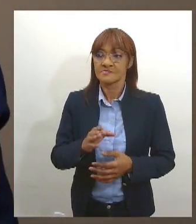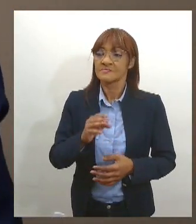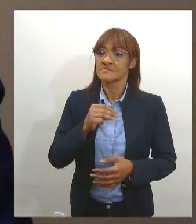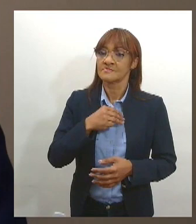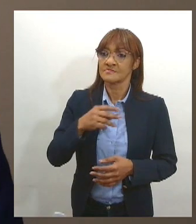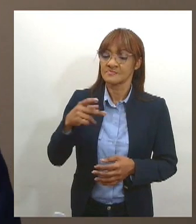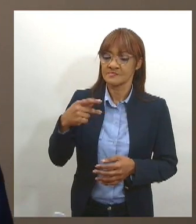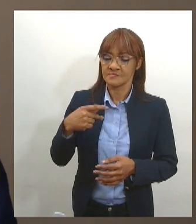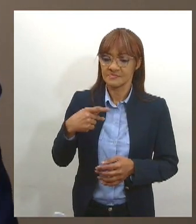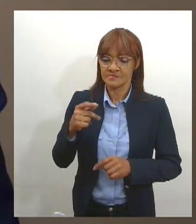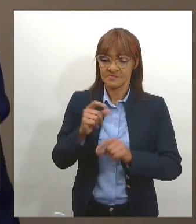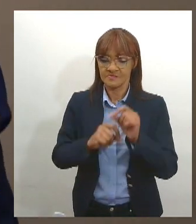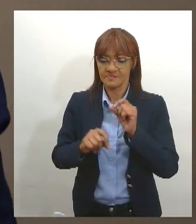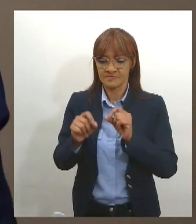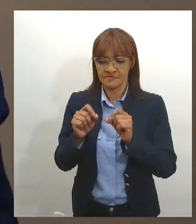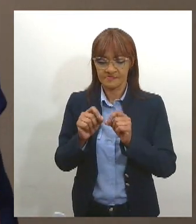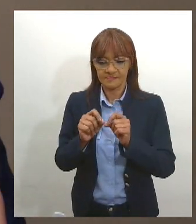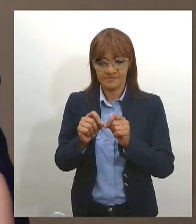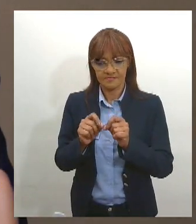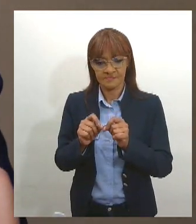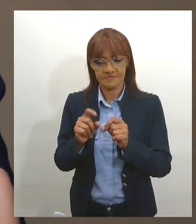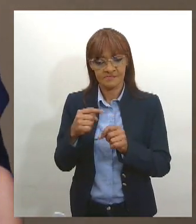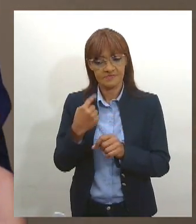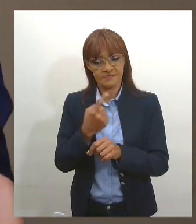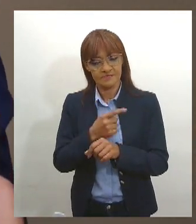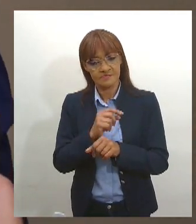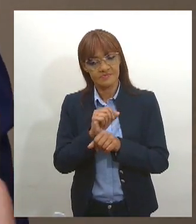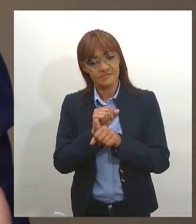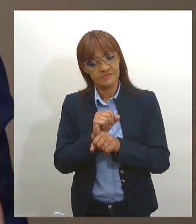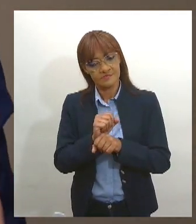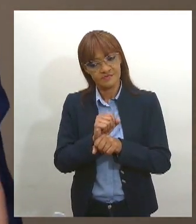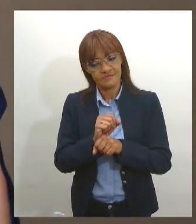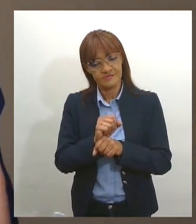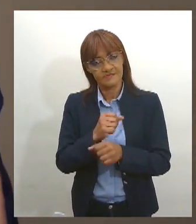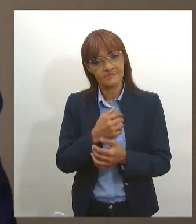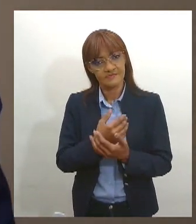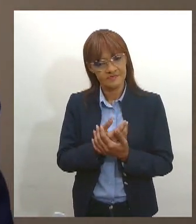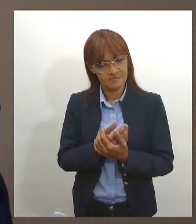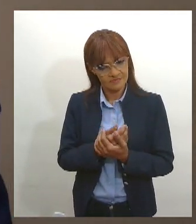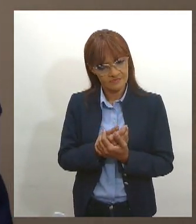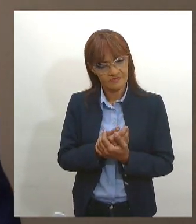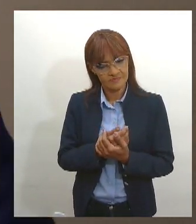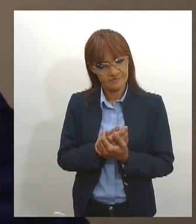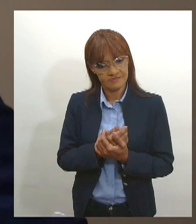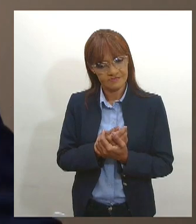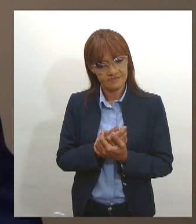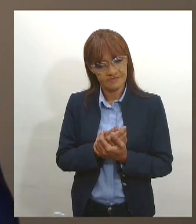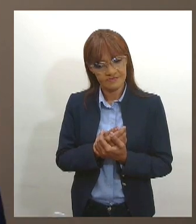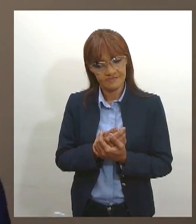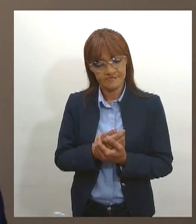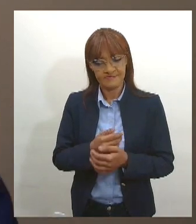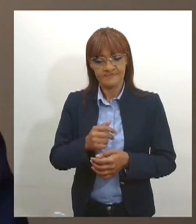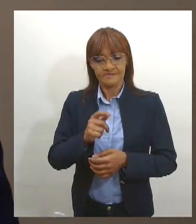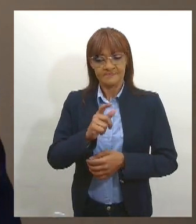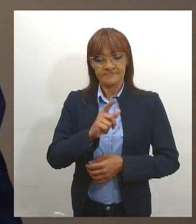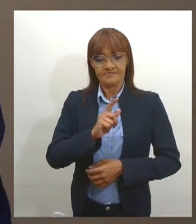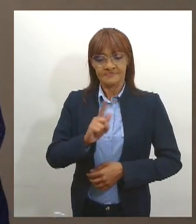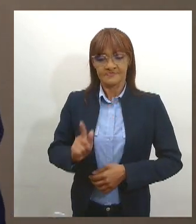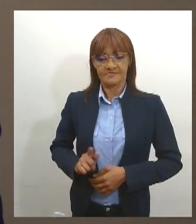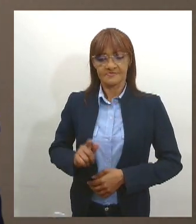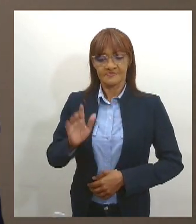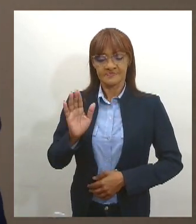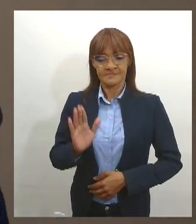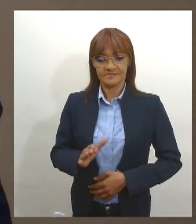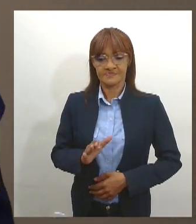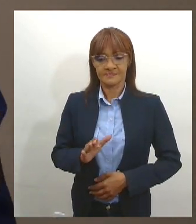estava aguardando há algum tempo com essa nomeação do governador vai oxigenar